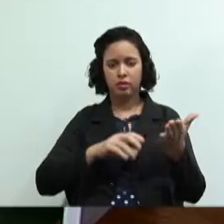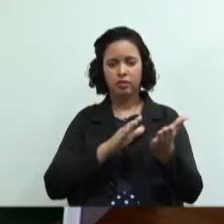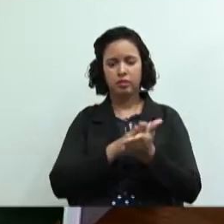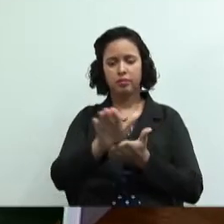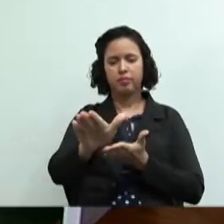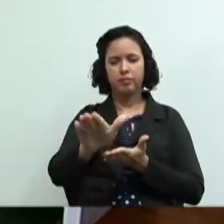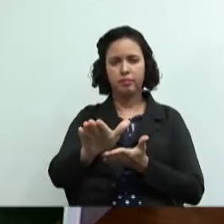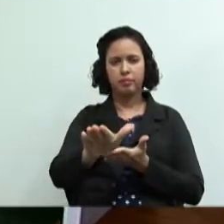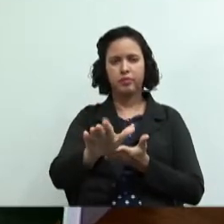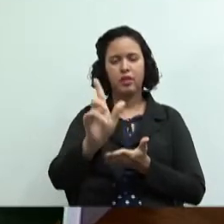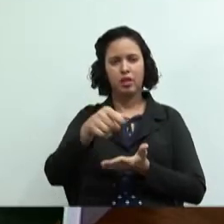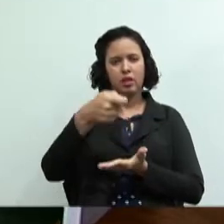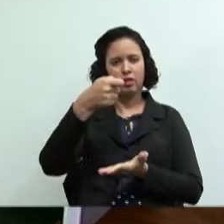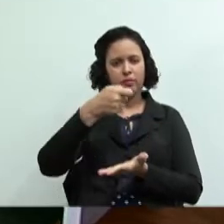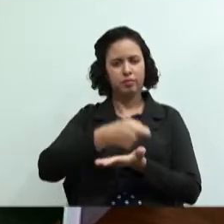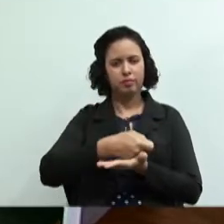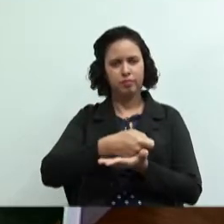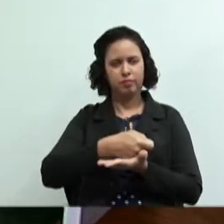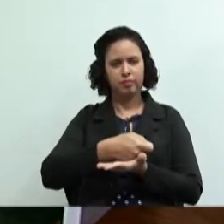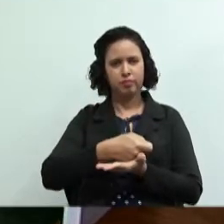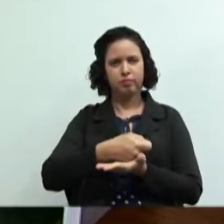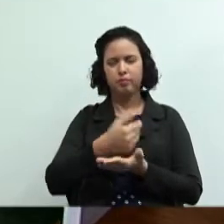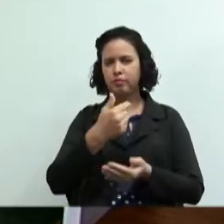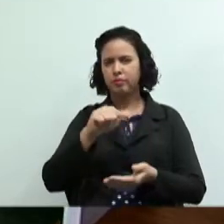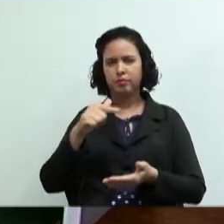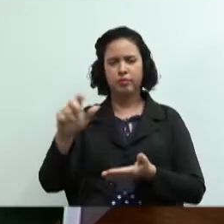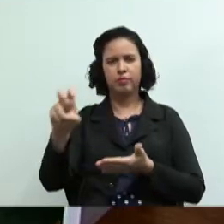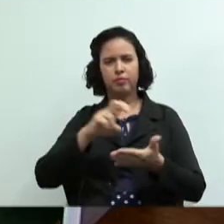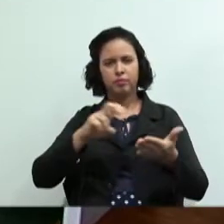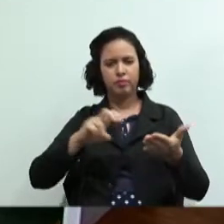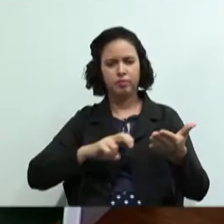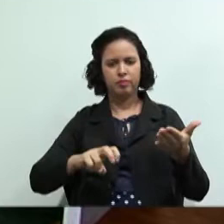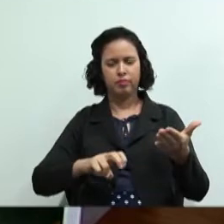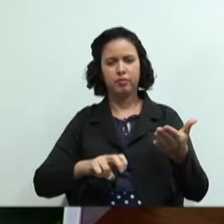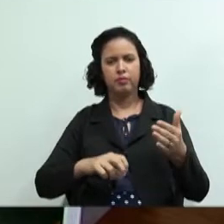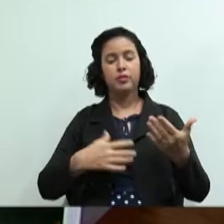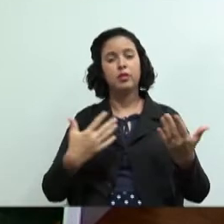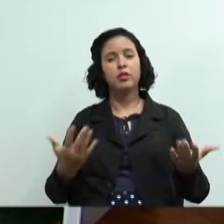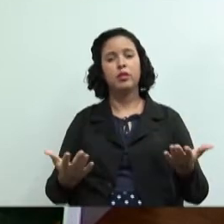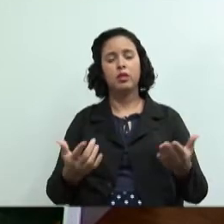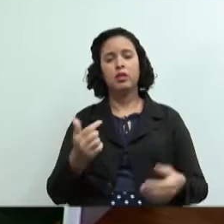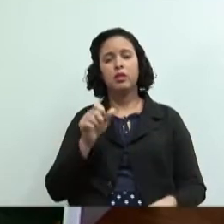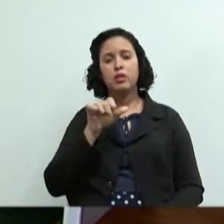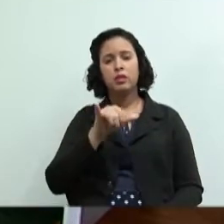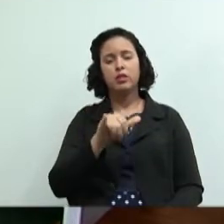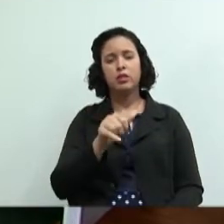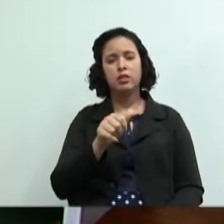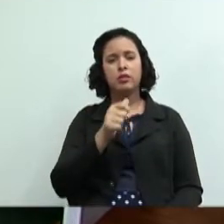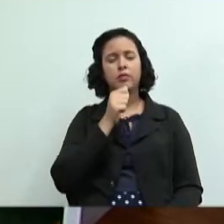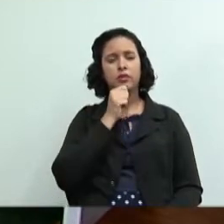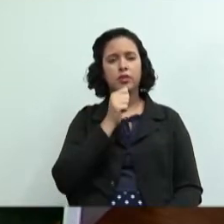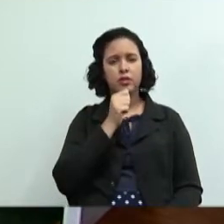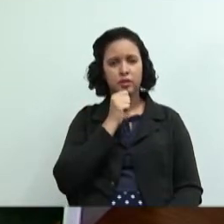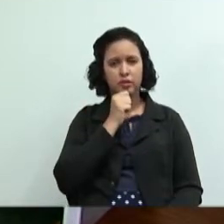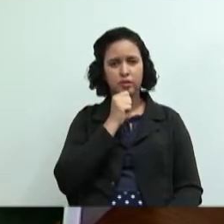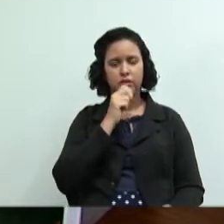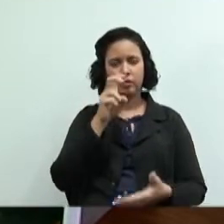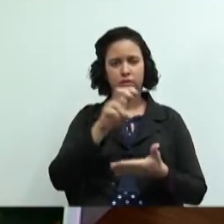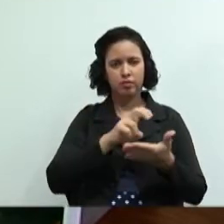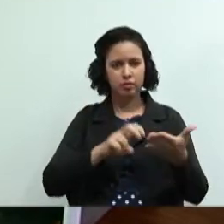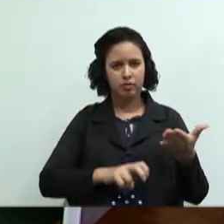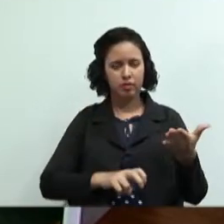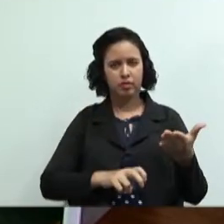é obrigatório imprimir não tem gráfica aqui então vamos deixar bem claro se não tem gráfica vocês não tem como imprimir